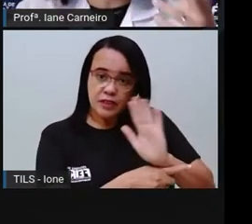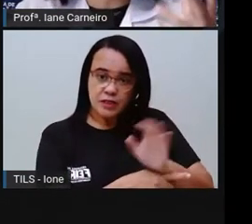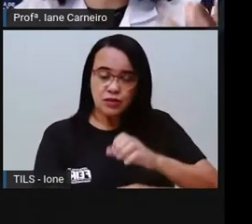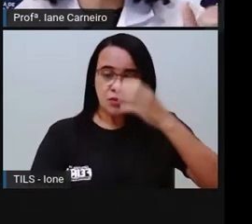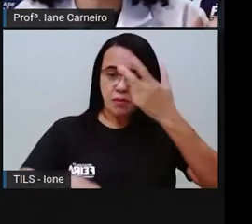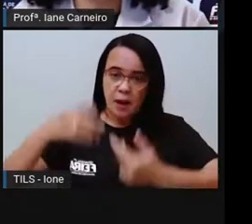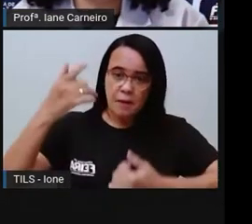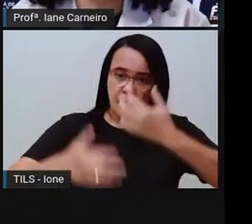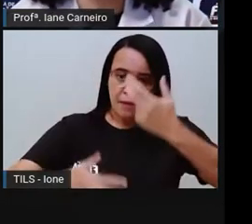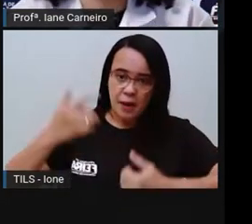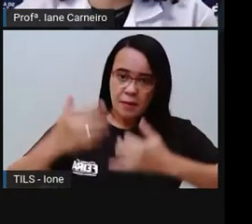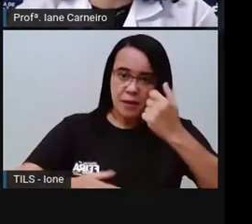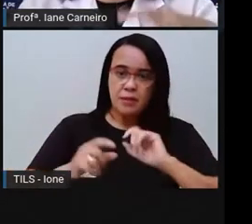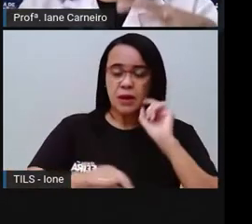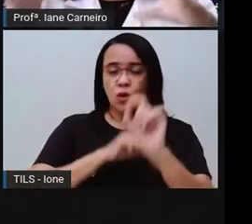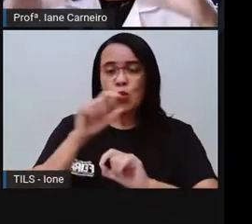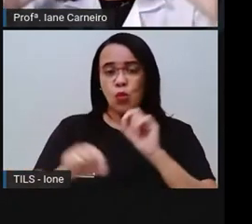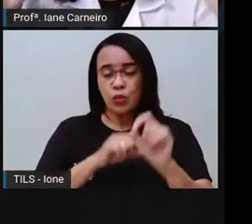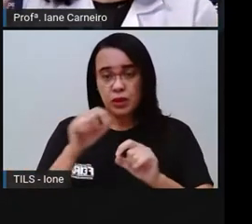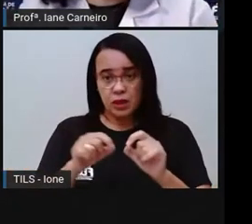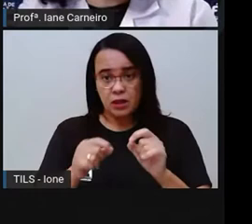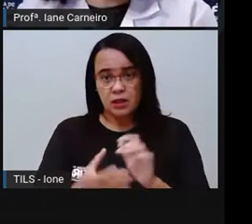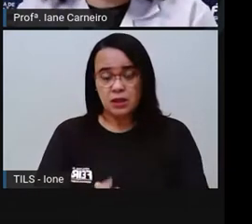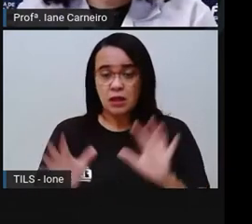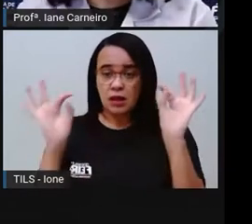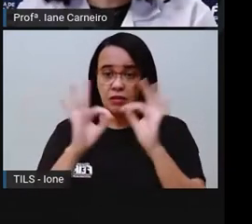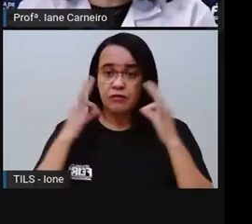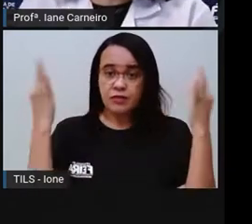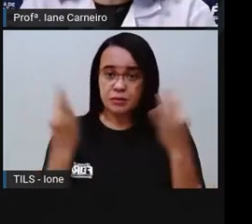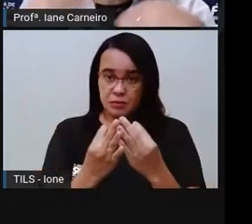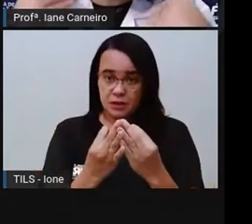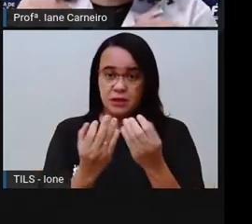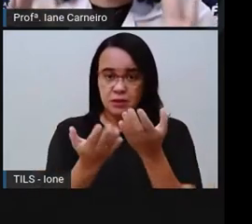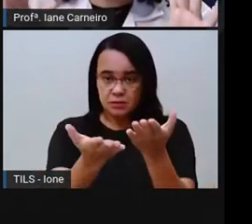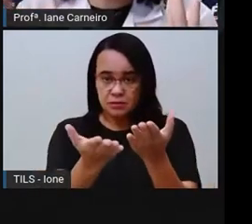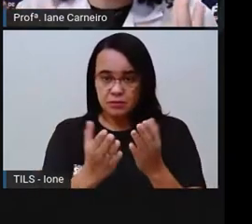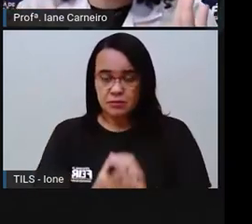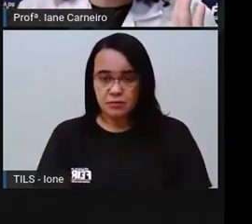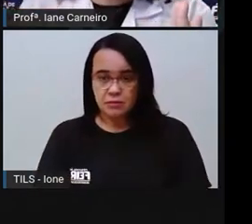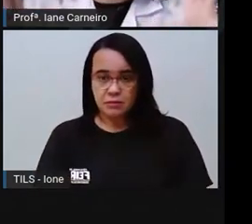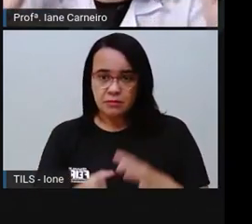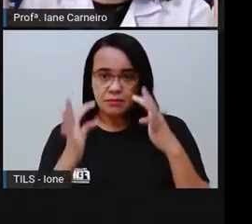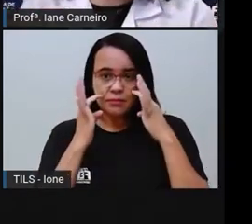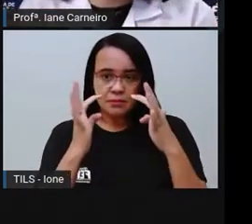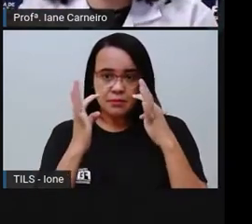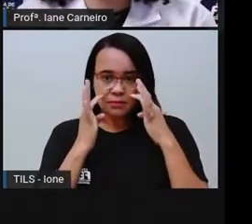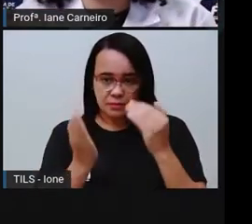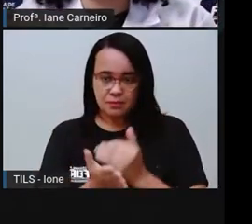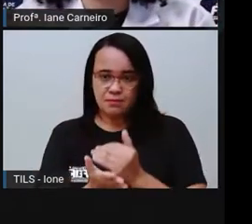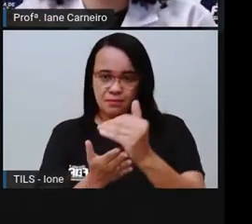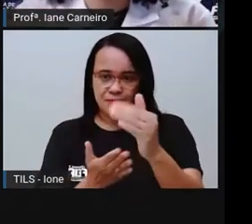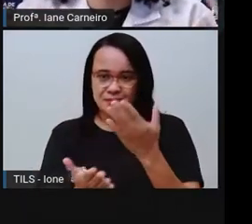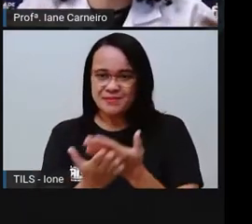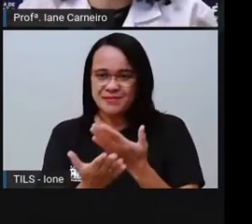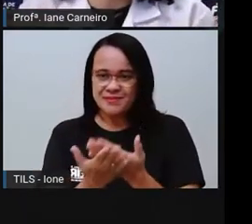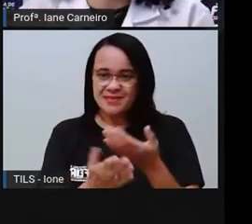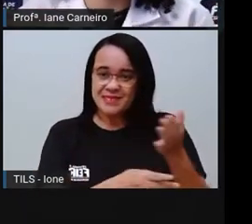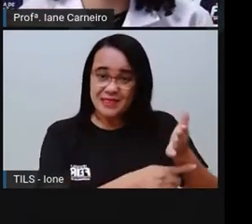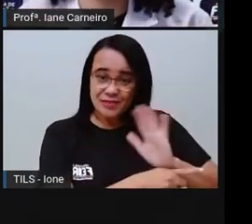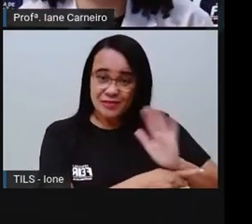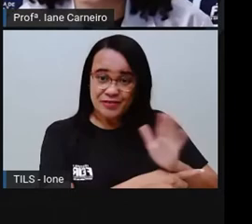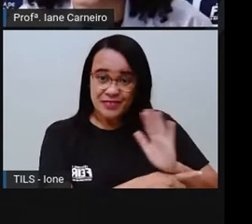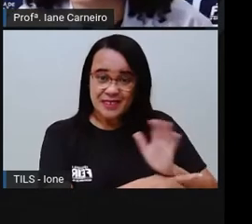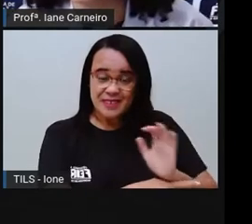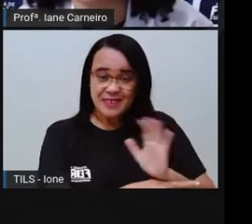contar um pouco sobre essa questão das famílias. certo? Para a gente começar a nossa aula com esse vídeo que vai